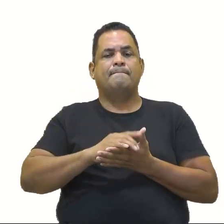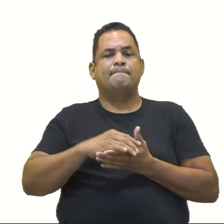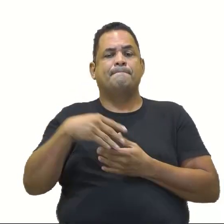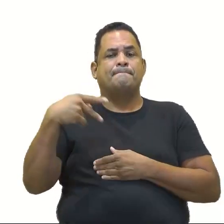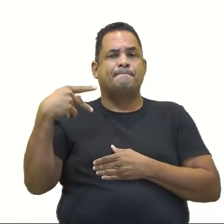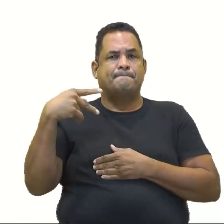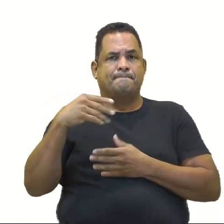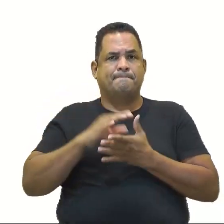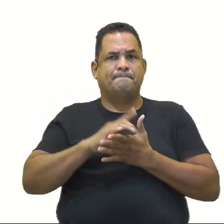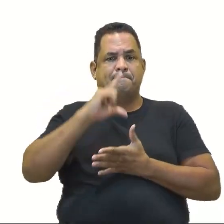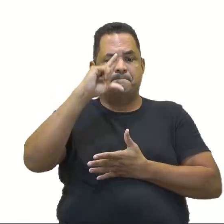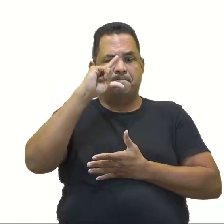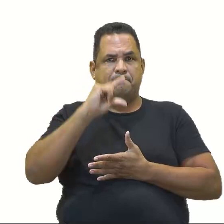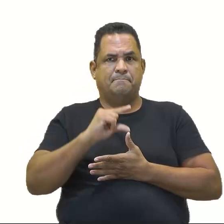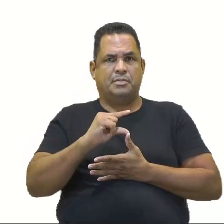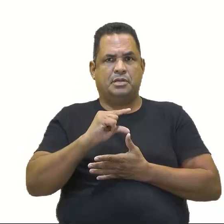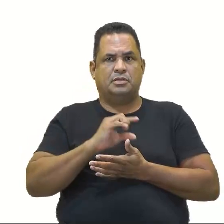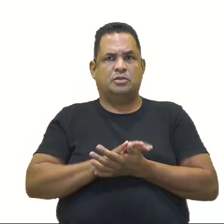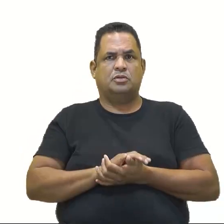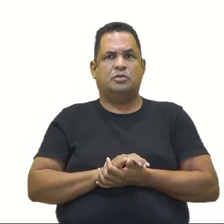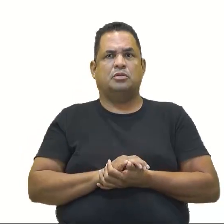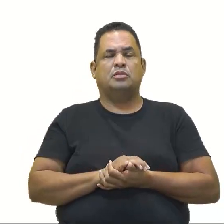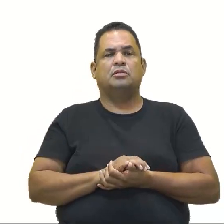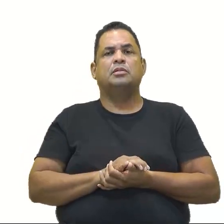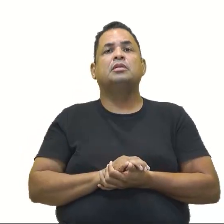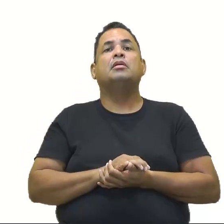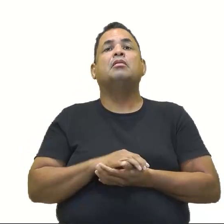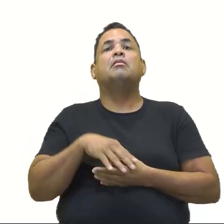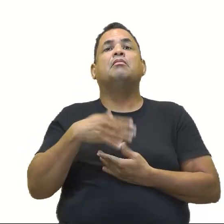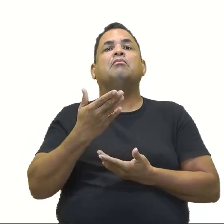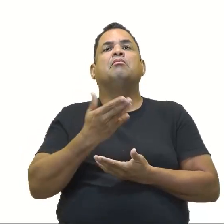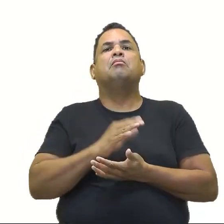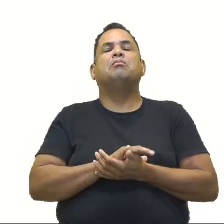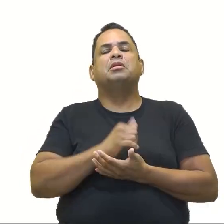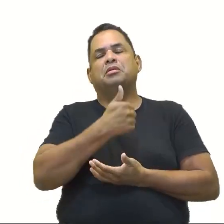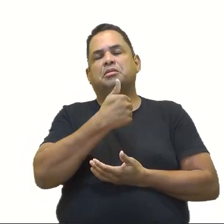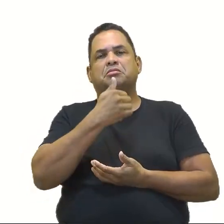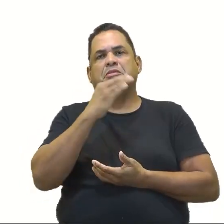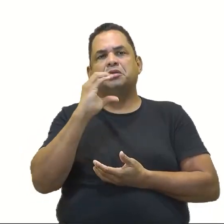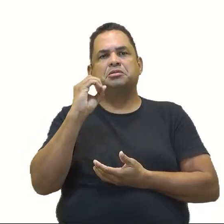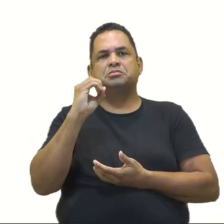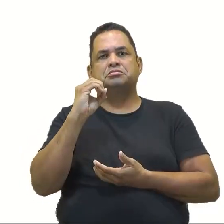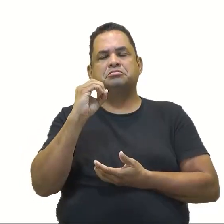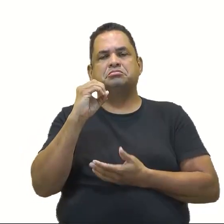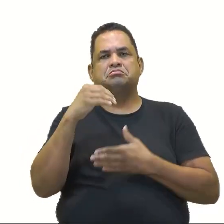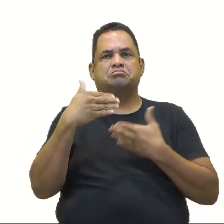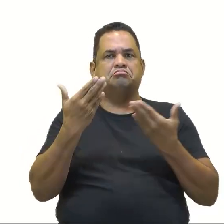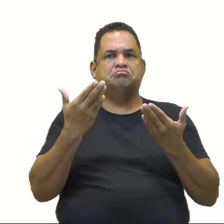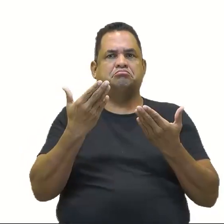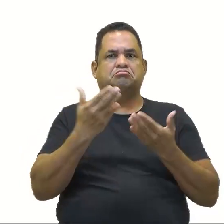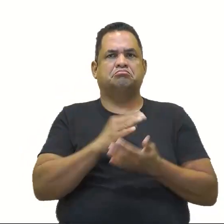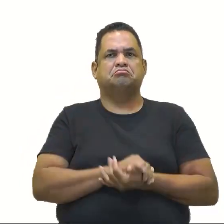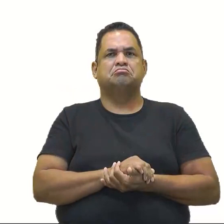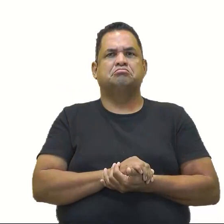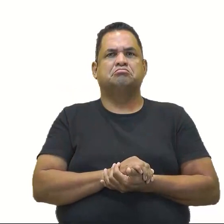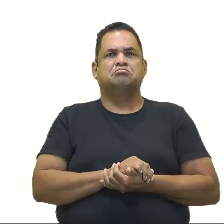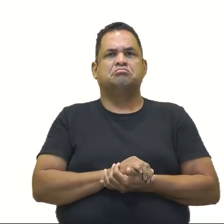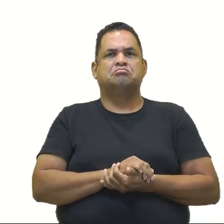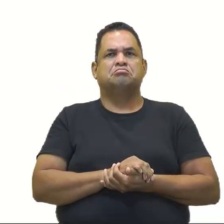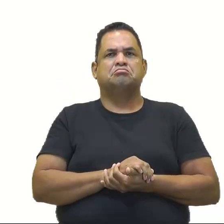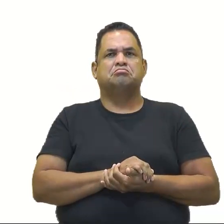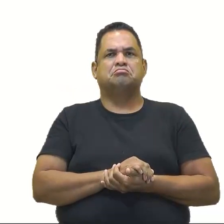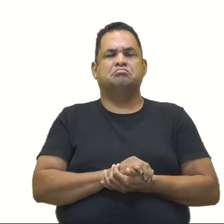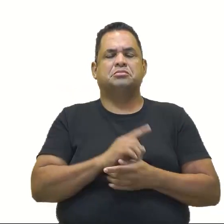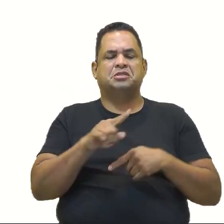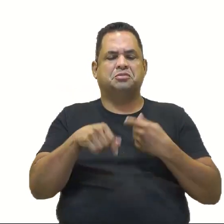Faltou um número. Ah, menor que quem? Colocar menor que 10. Não lembro. Vamos colocar menor que 10, depois a gente corrige lá